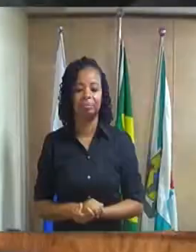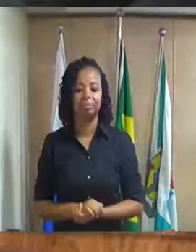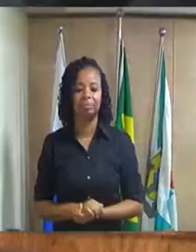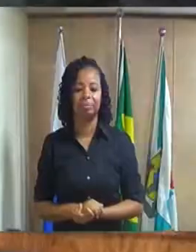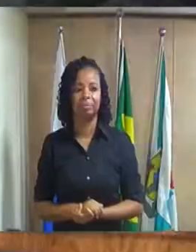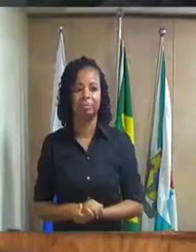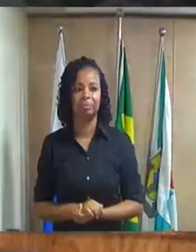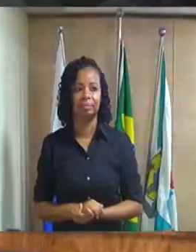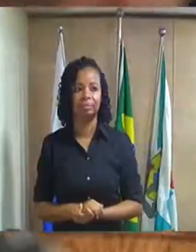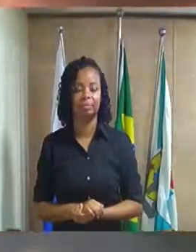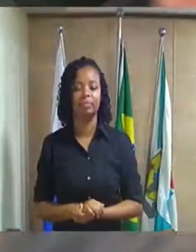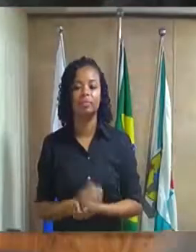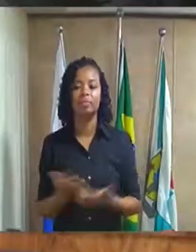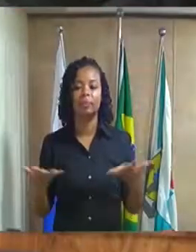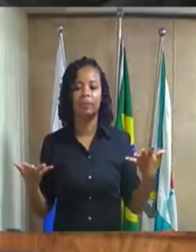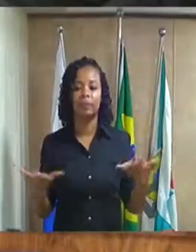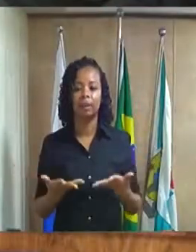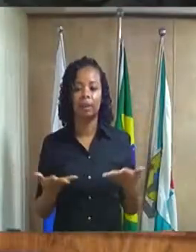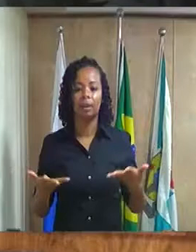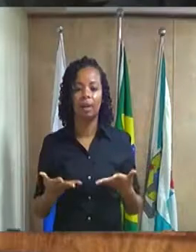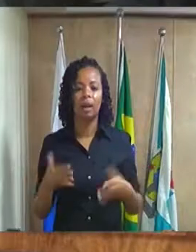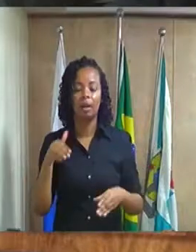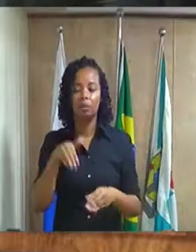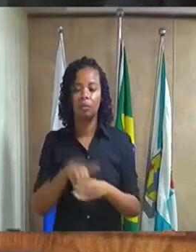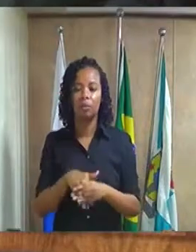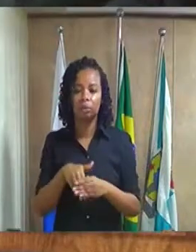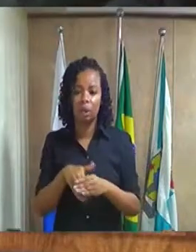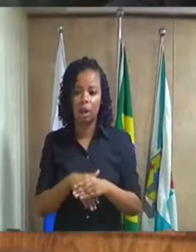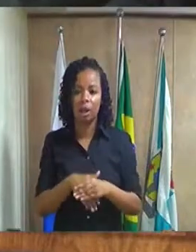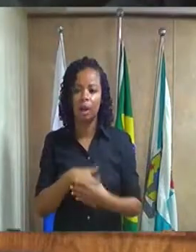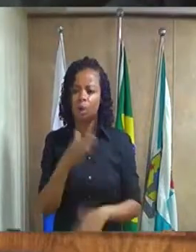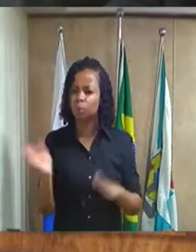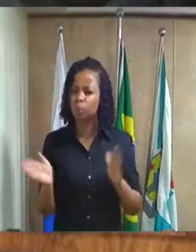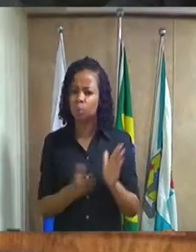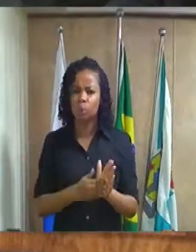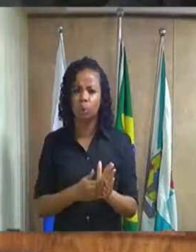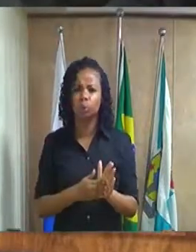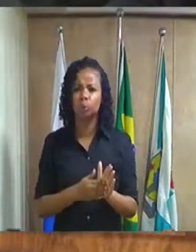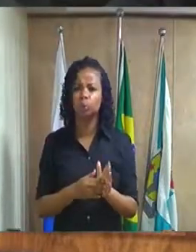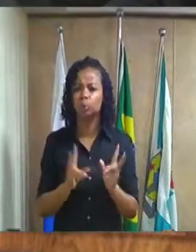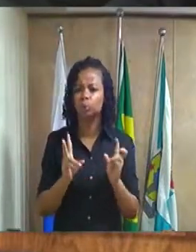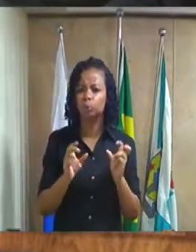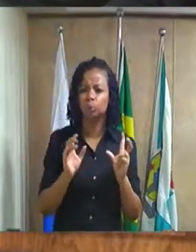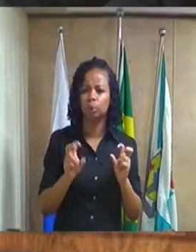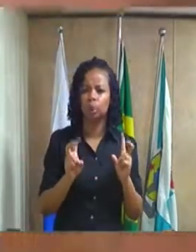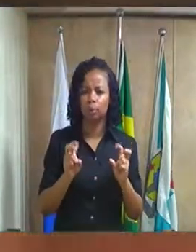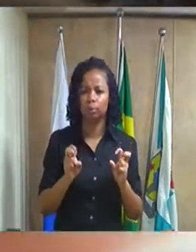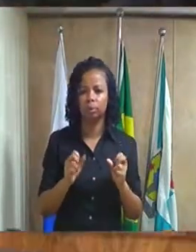nesse momento vamos votar todas as mensagens em bloco